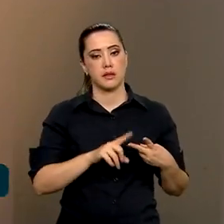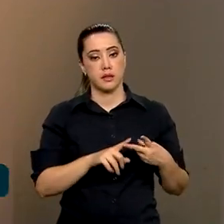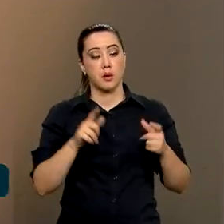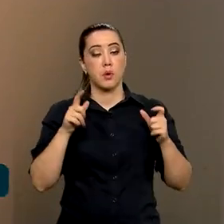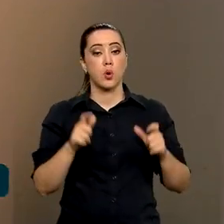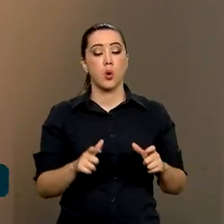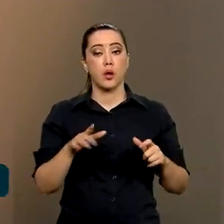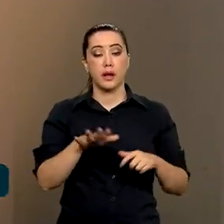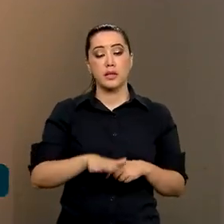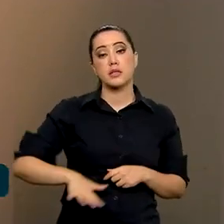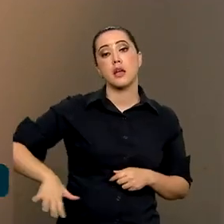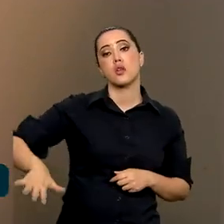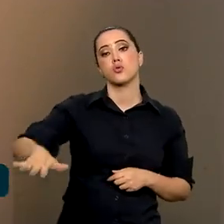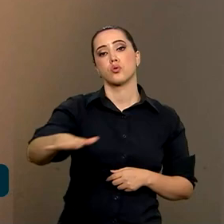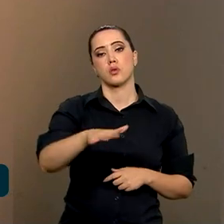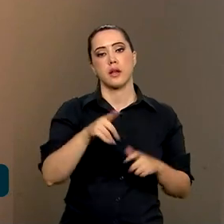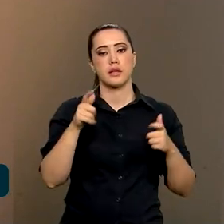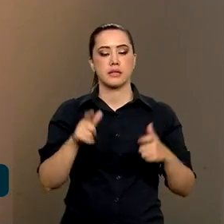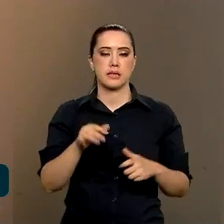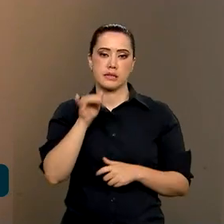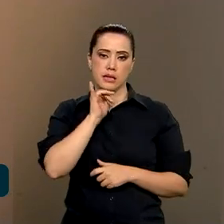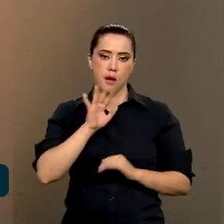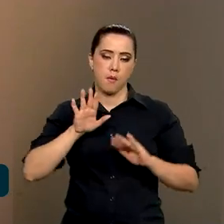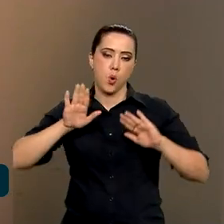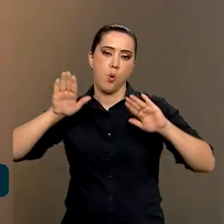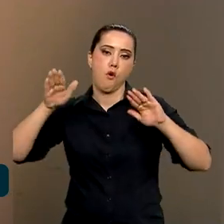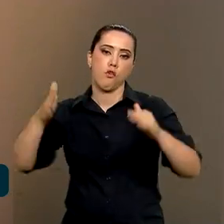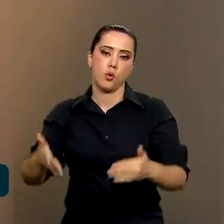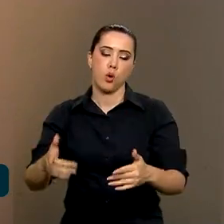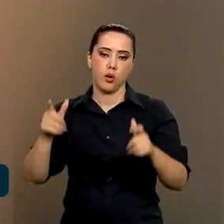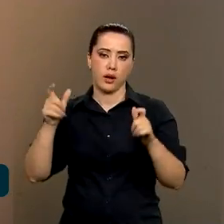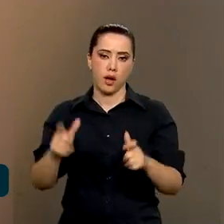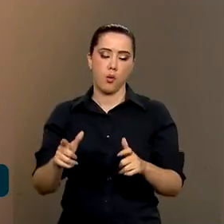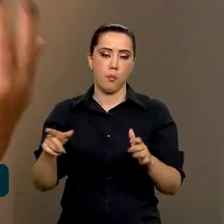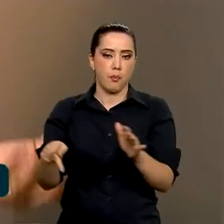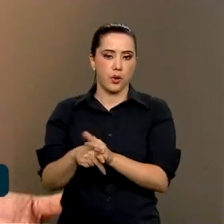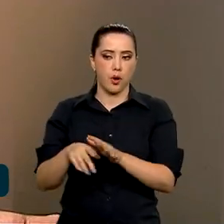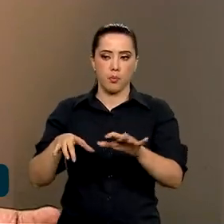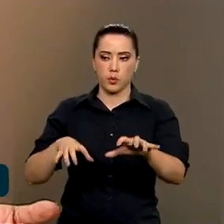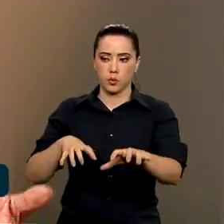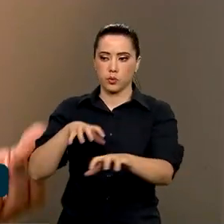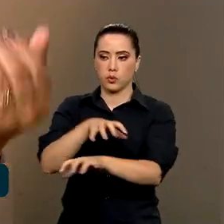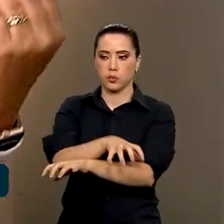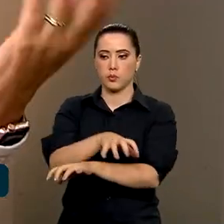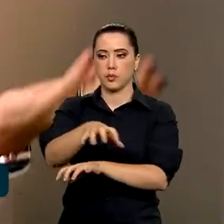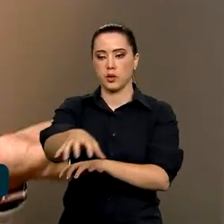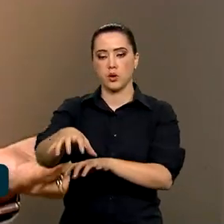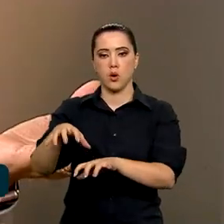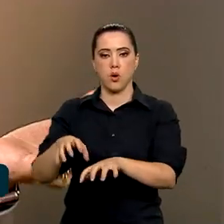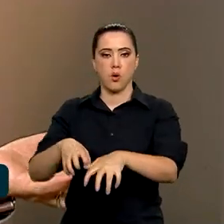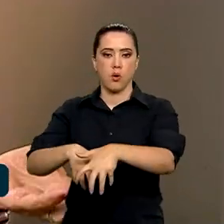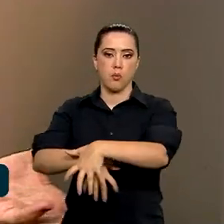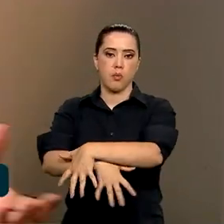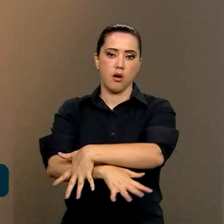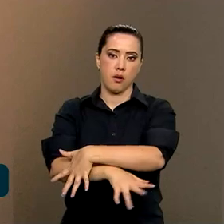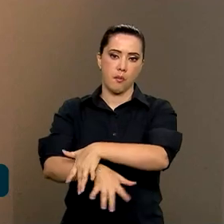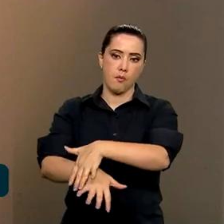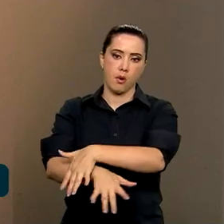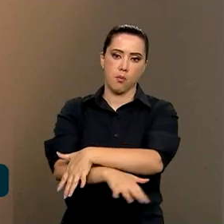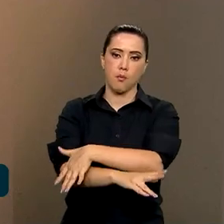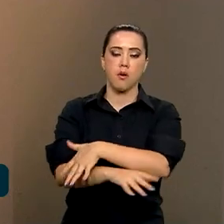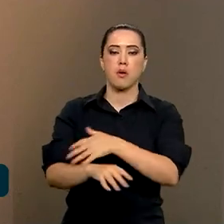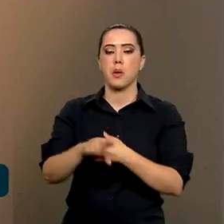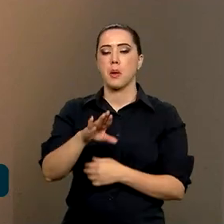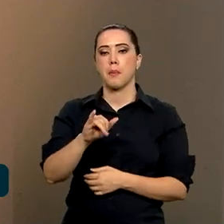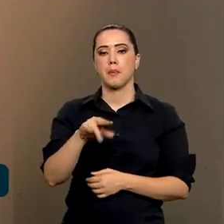que ela trabalha mais com os cultivos e animais mais voltados para um determinado bioma. Embrapa Pantanal, em Corumbá, Mato Grosso do Sul. Aí